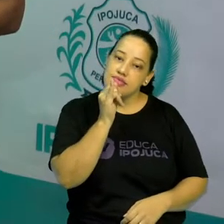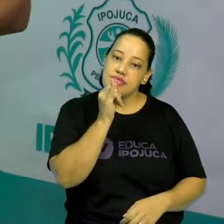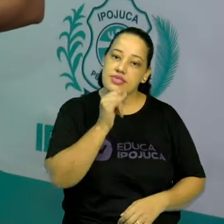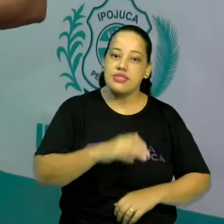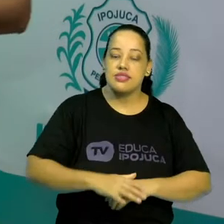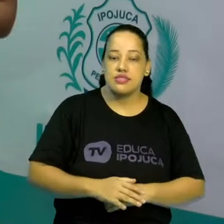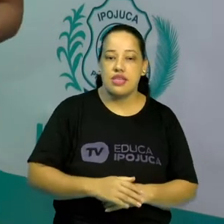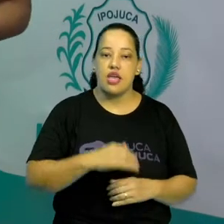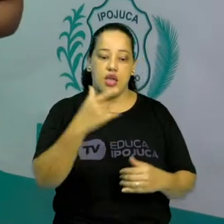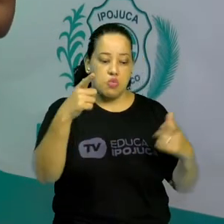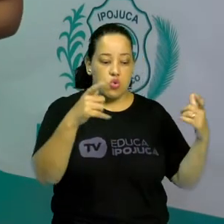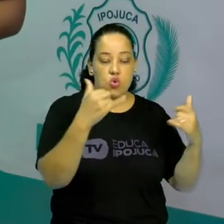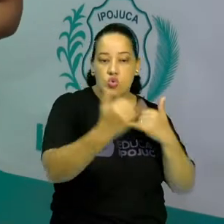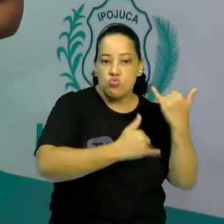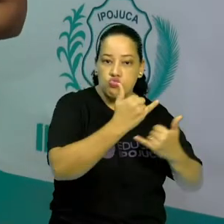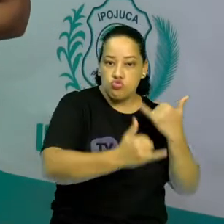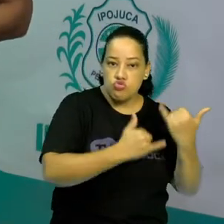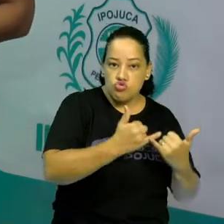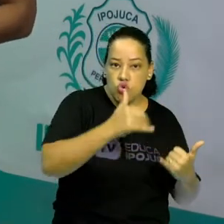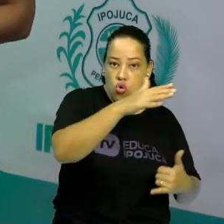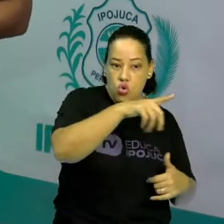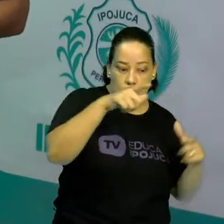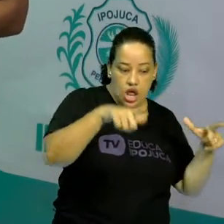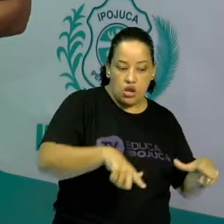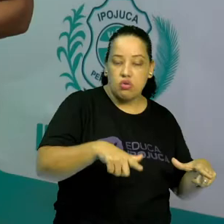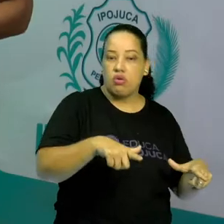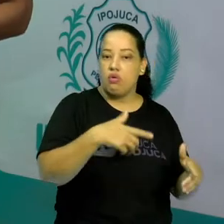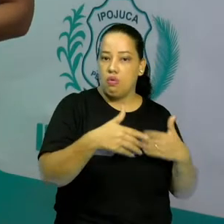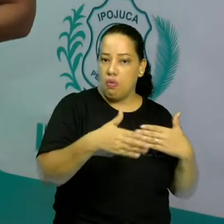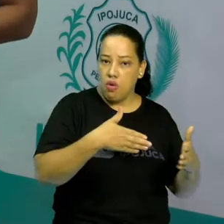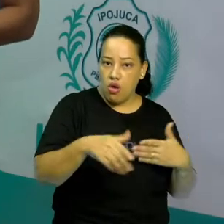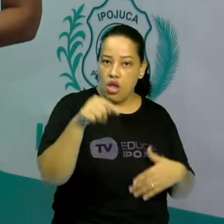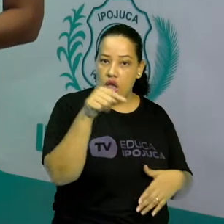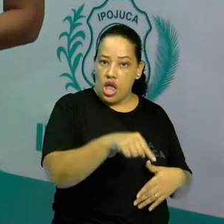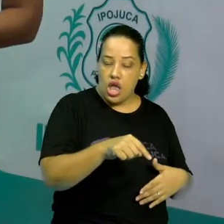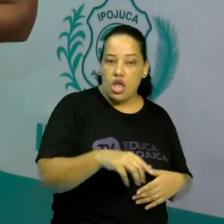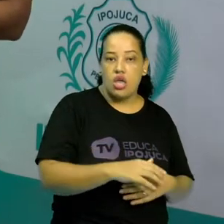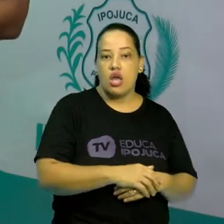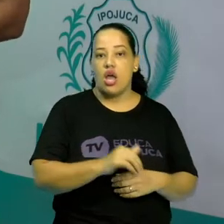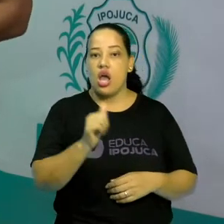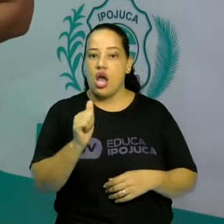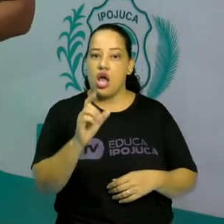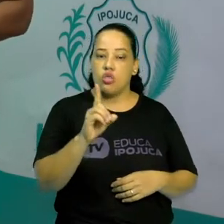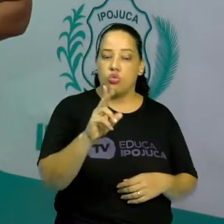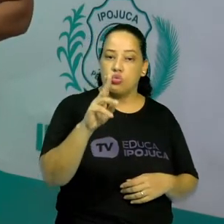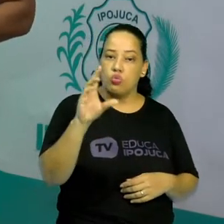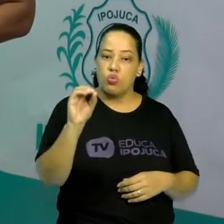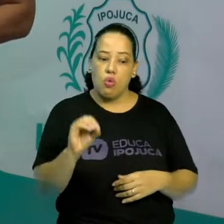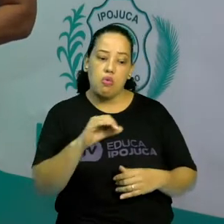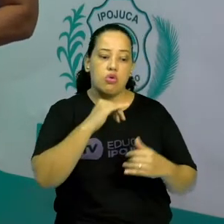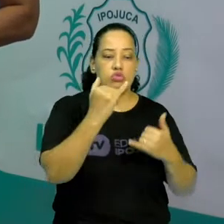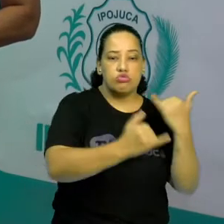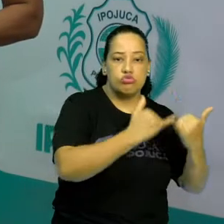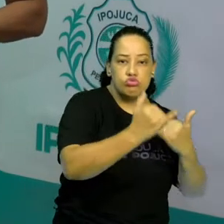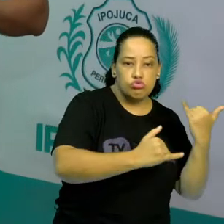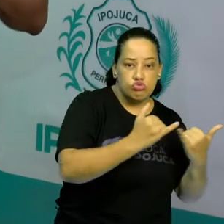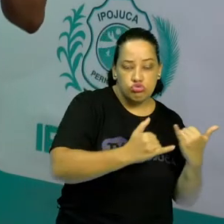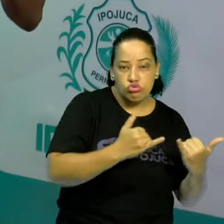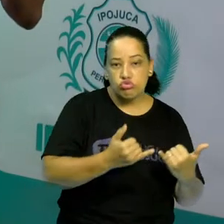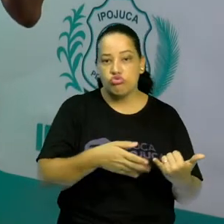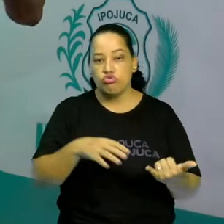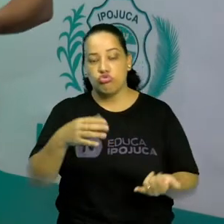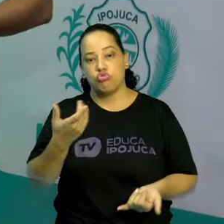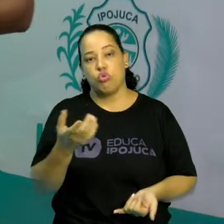realizado em qualquer espaço, em qualquer ambiente, é o adugo, ou também conhecido como jogo da onça, que é um jogo que